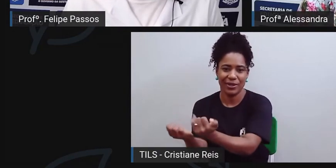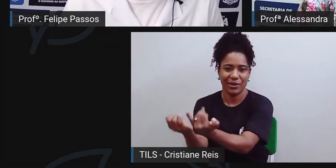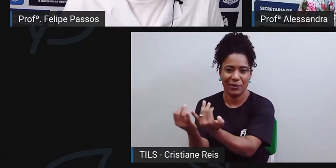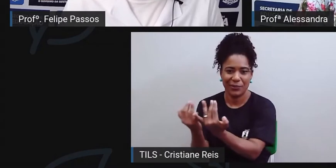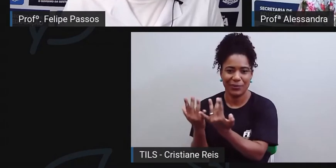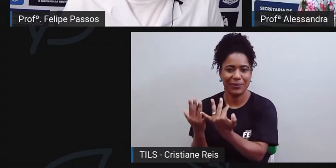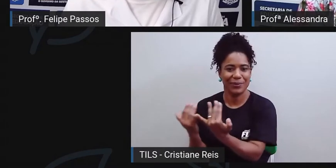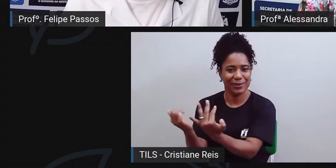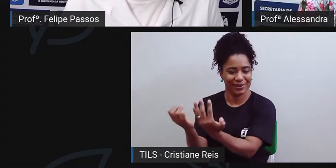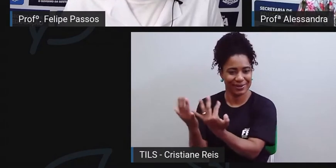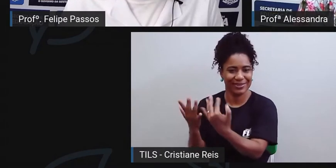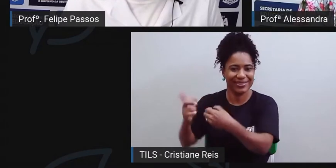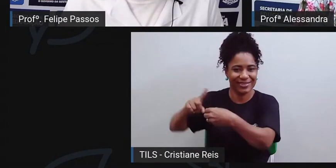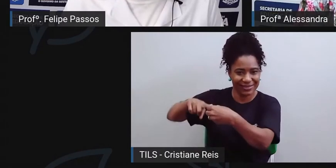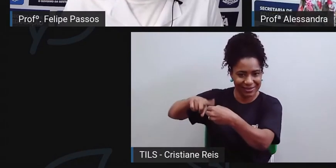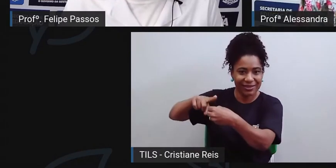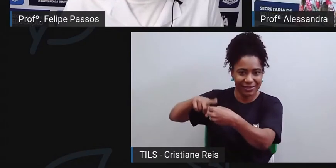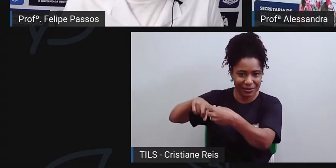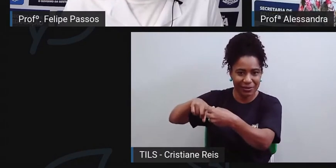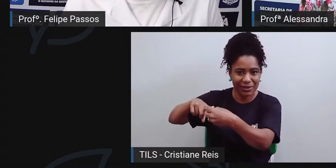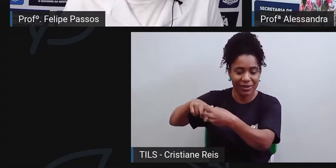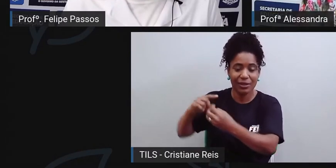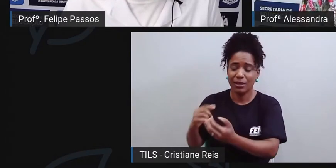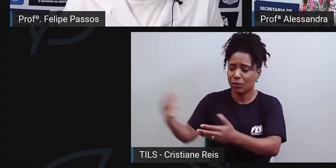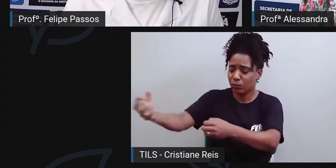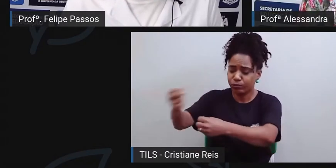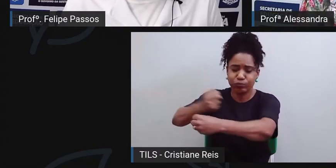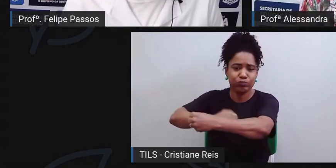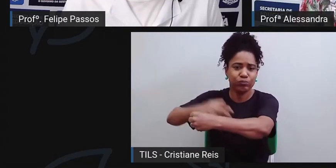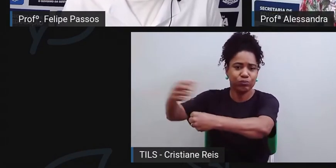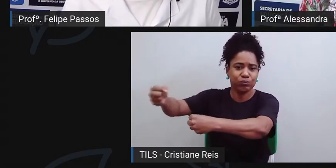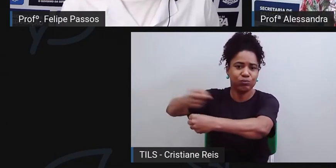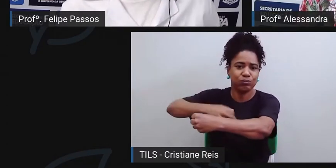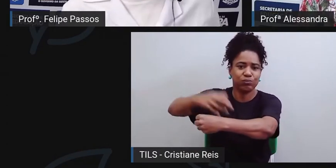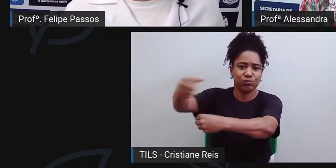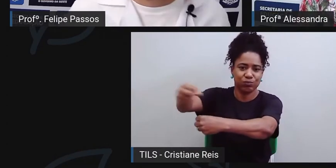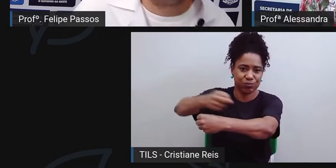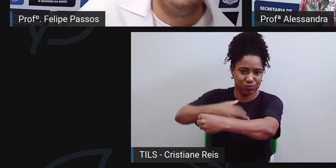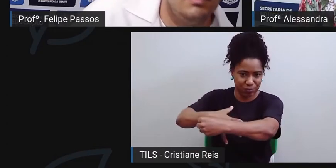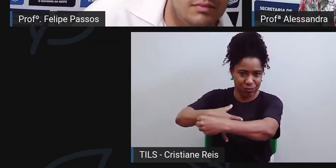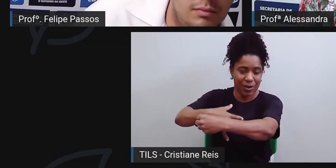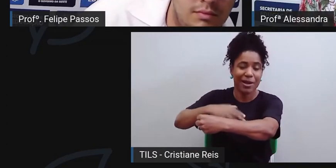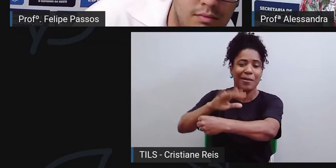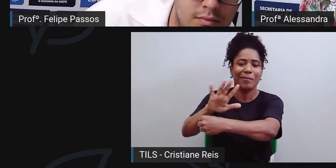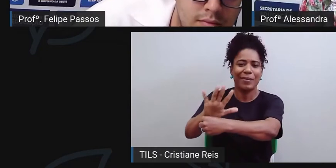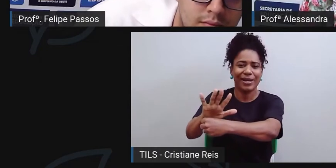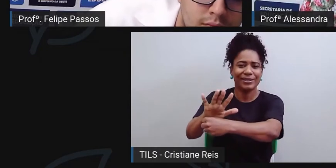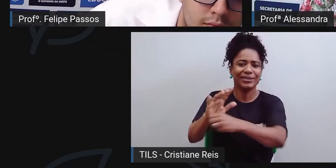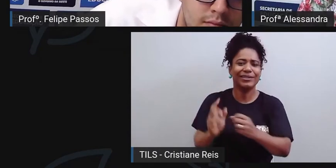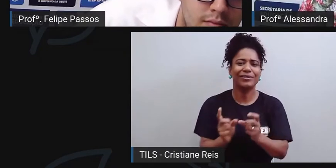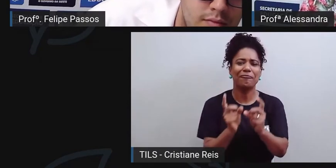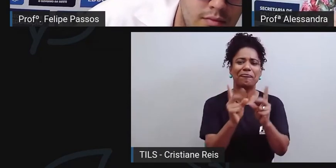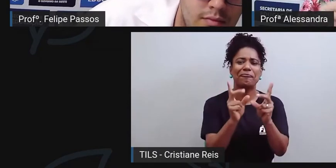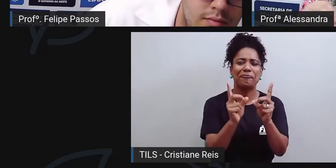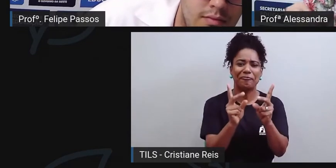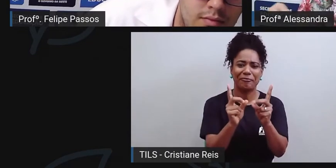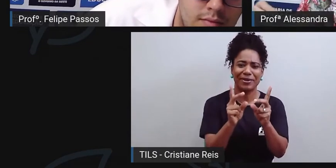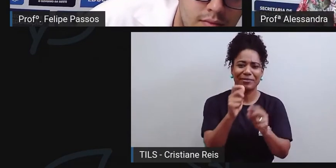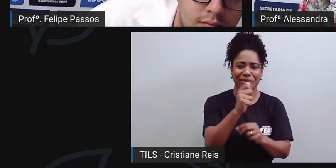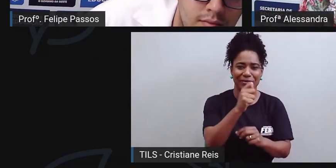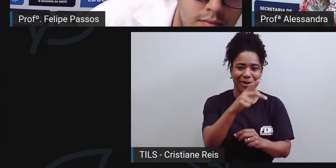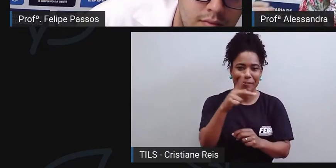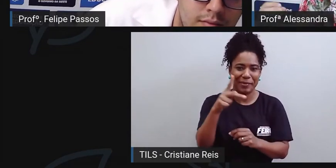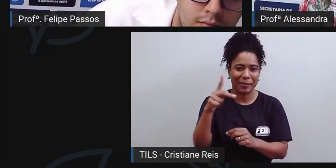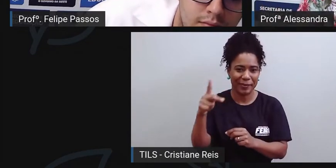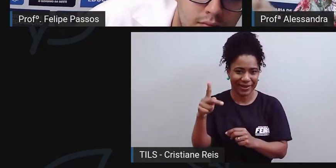prejudicado porque a venda por aplicativo não é uma coisa tão fácil. Porque existe todo um processo de uma